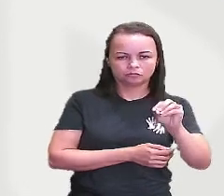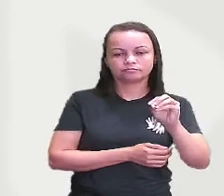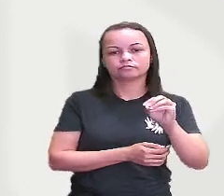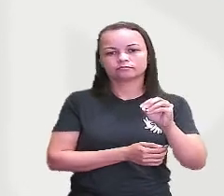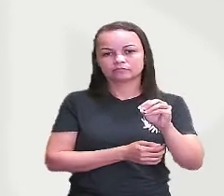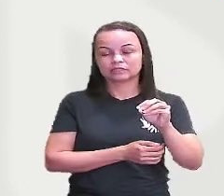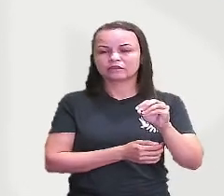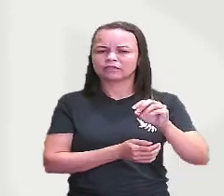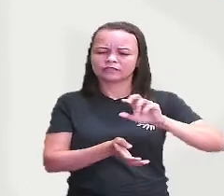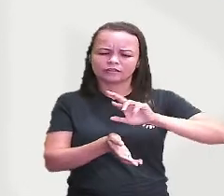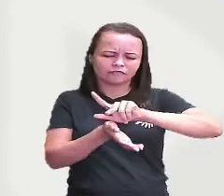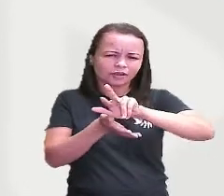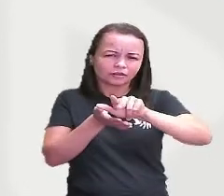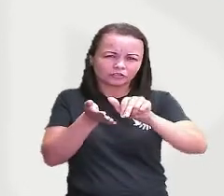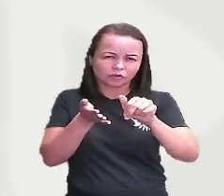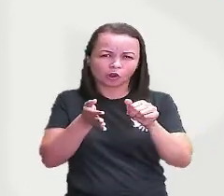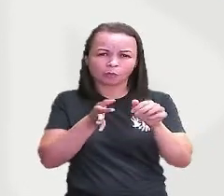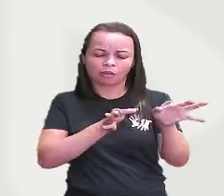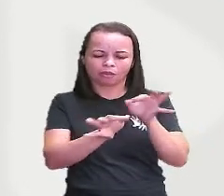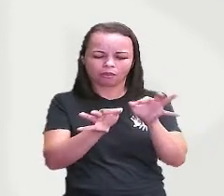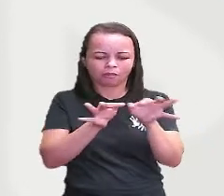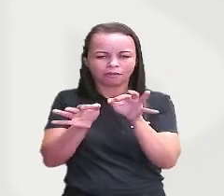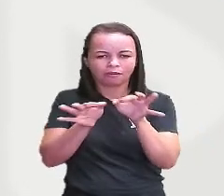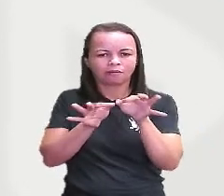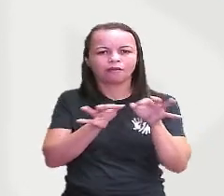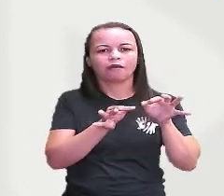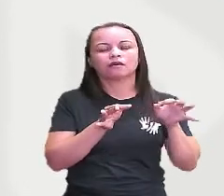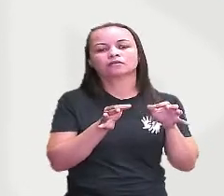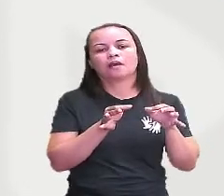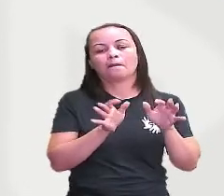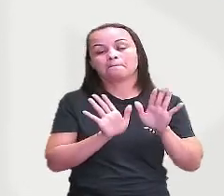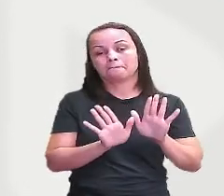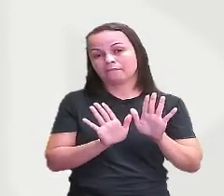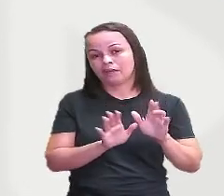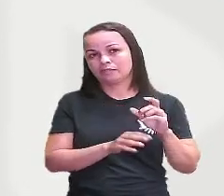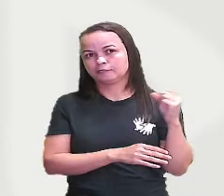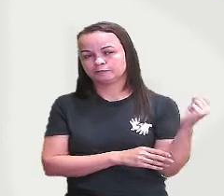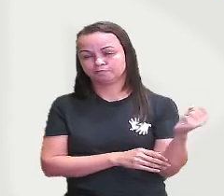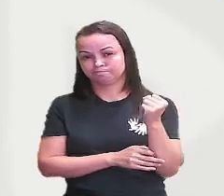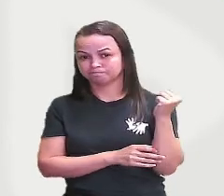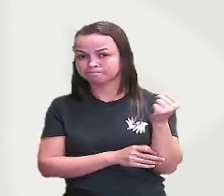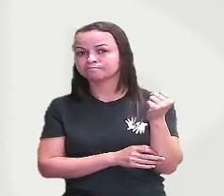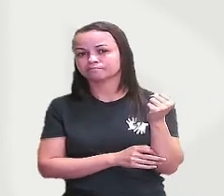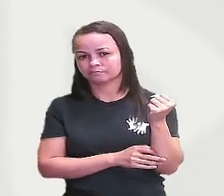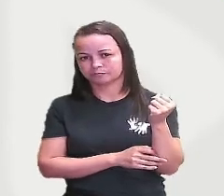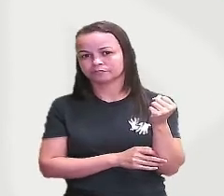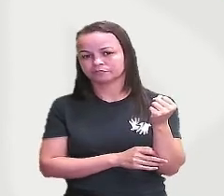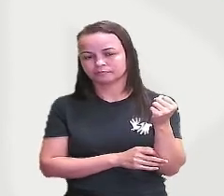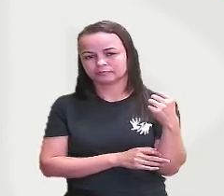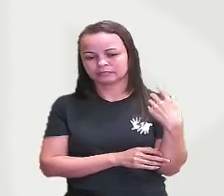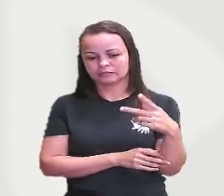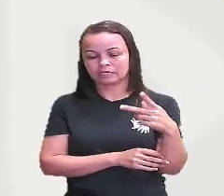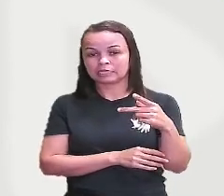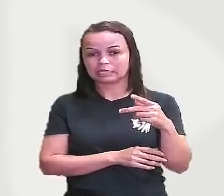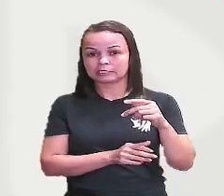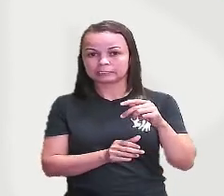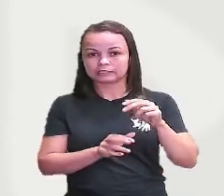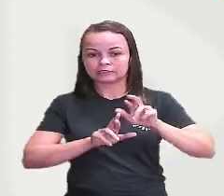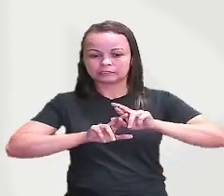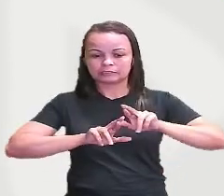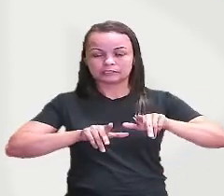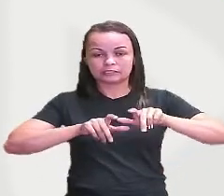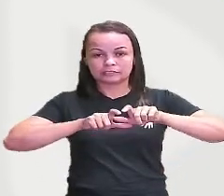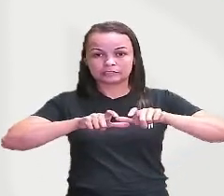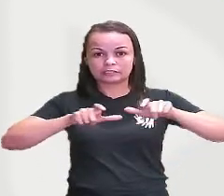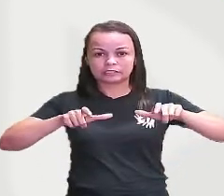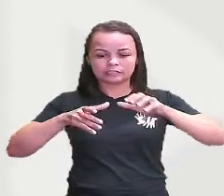organização mas o poder mesmo ele estando dividindo este poder